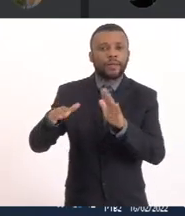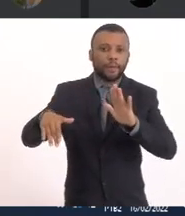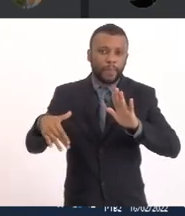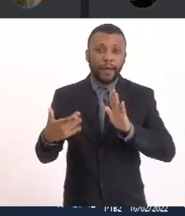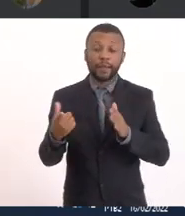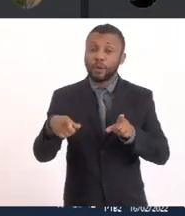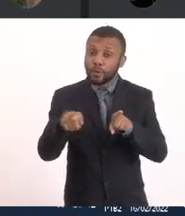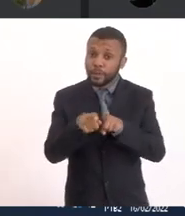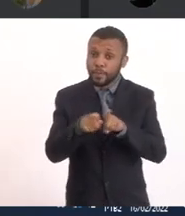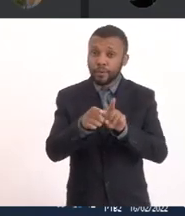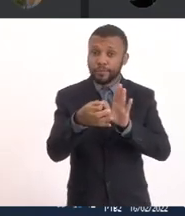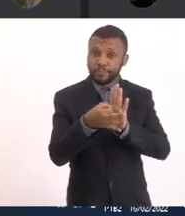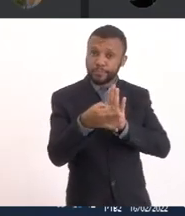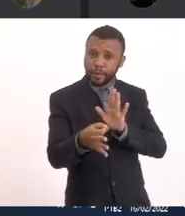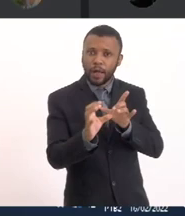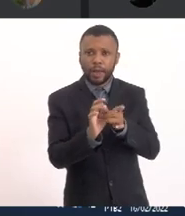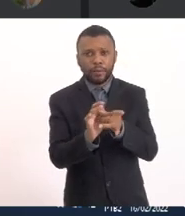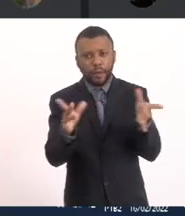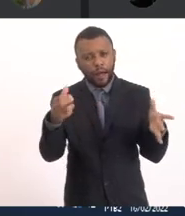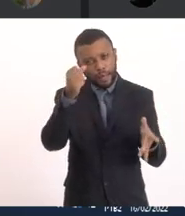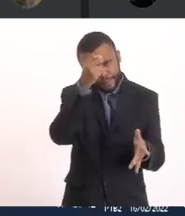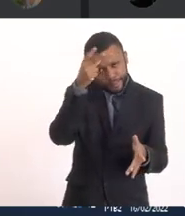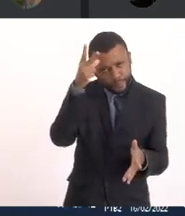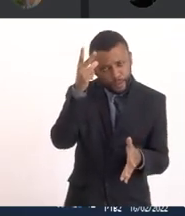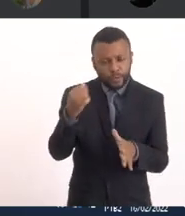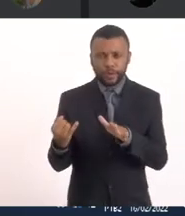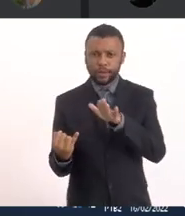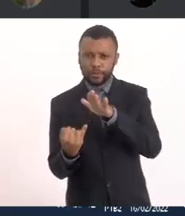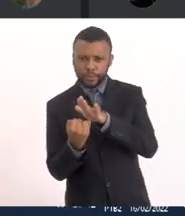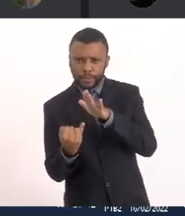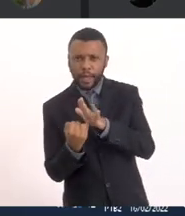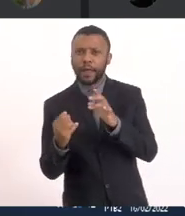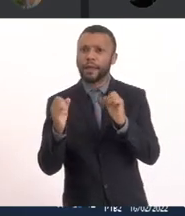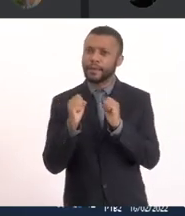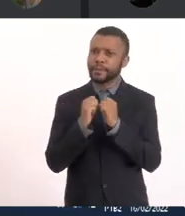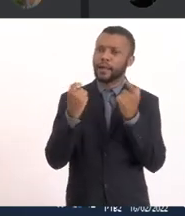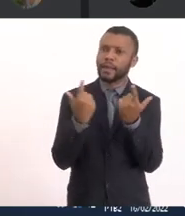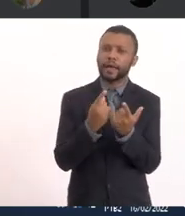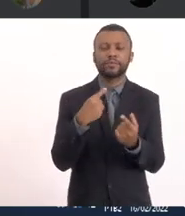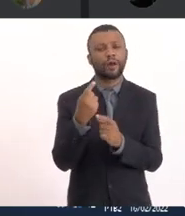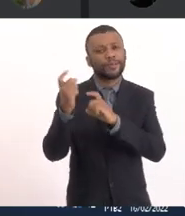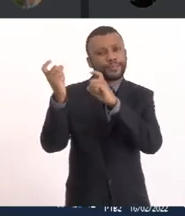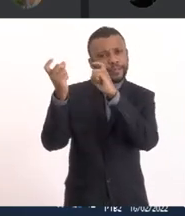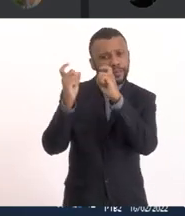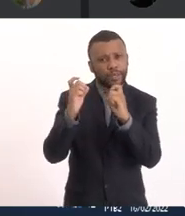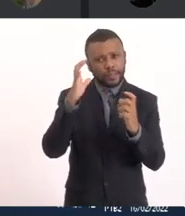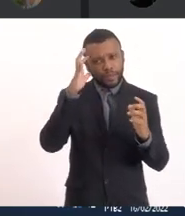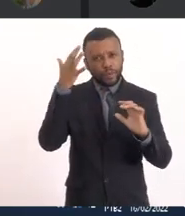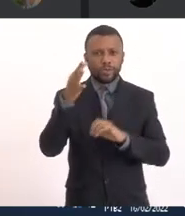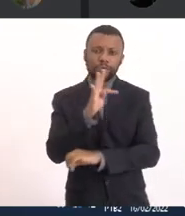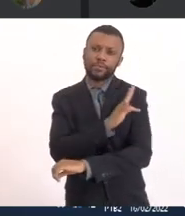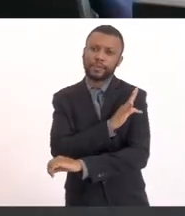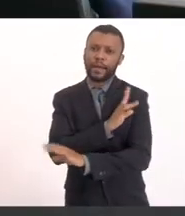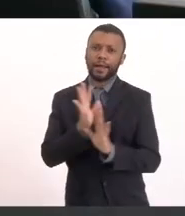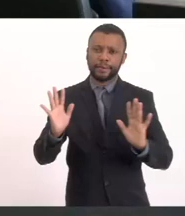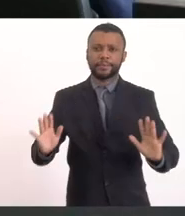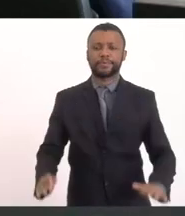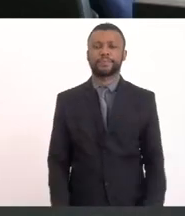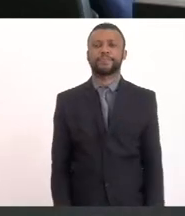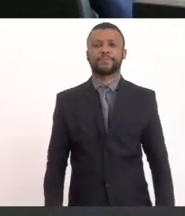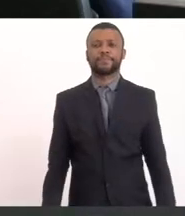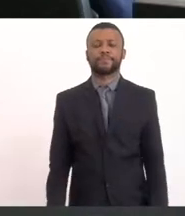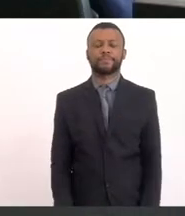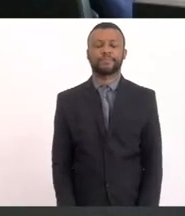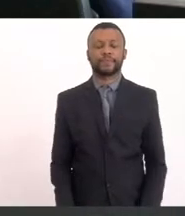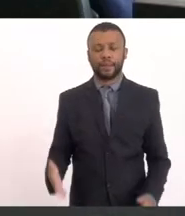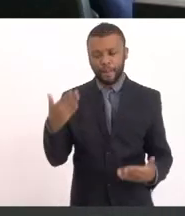coloco À disposição Da prefeitura Do INEA Da LERG Para a gente discutir Essas soluções técnicas Obrigado Obrigado Vou